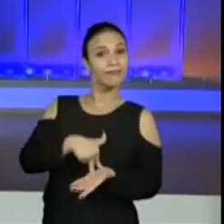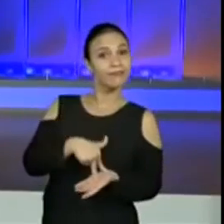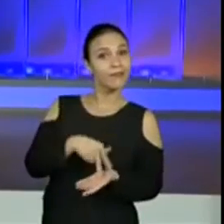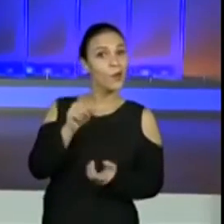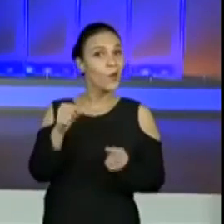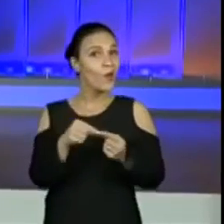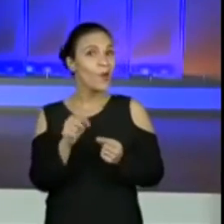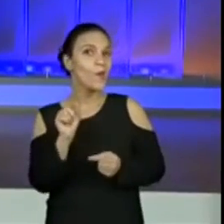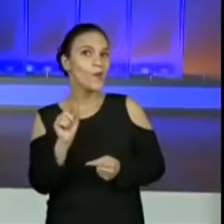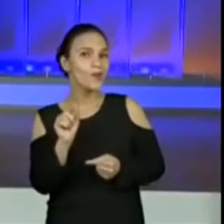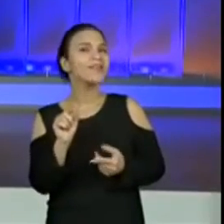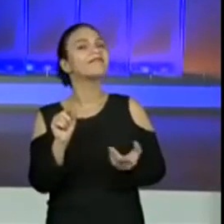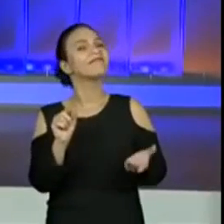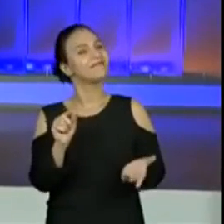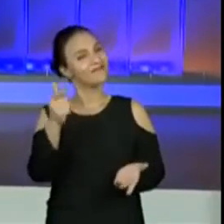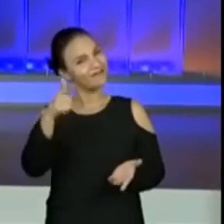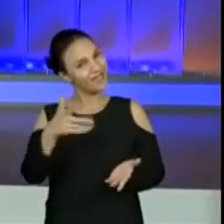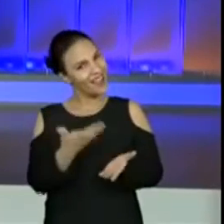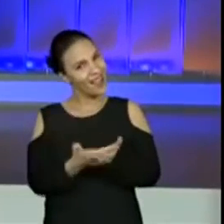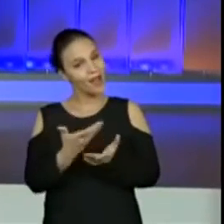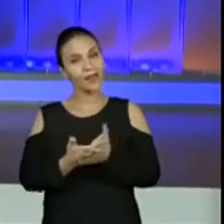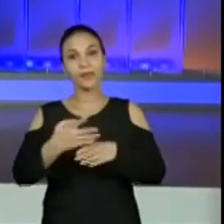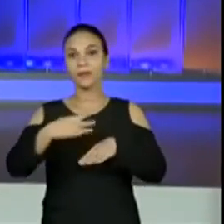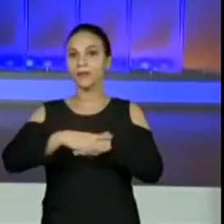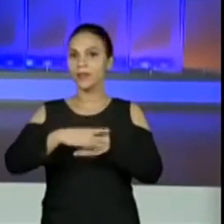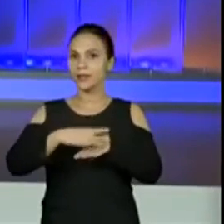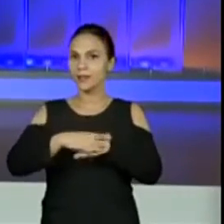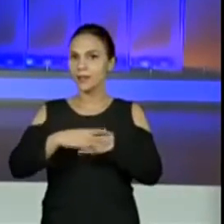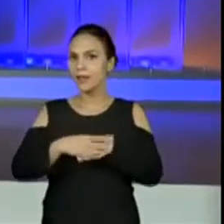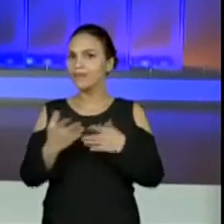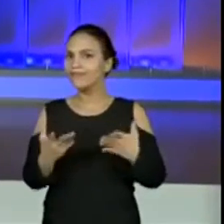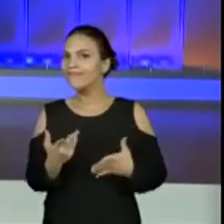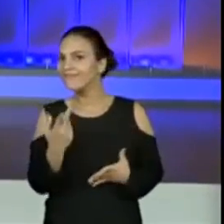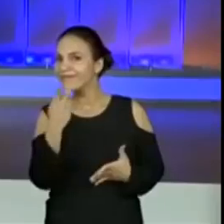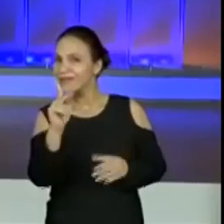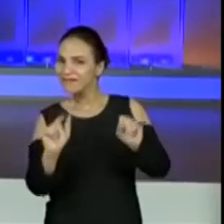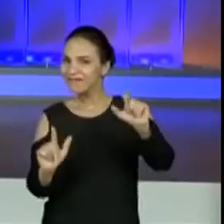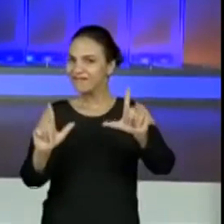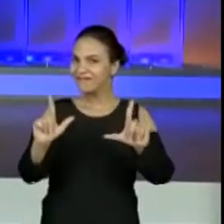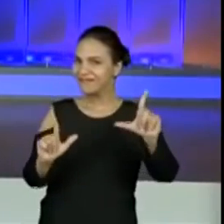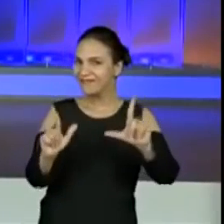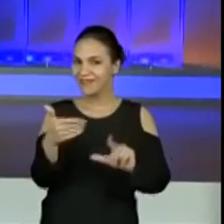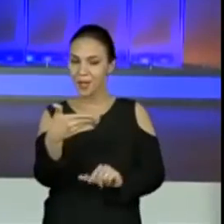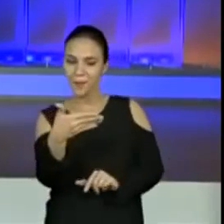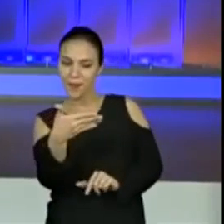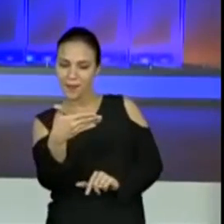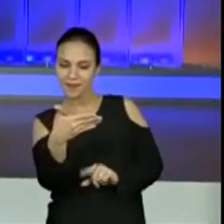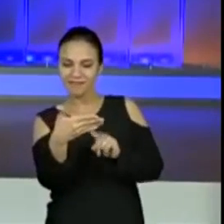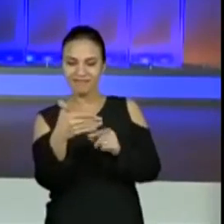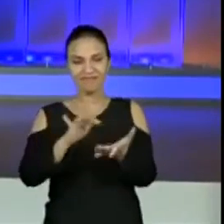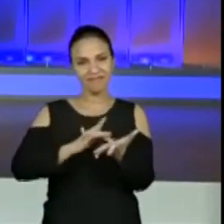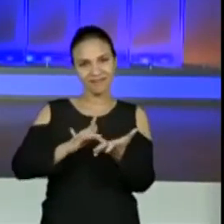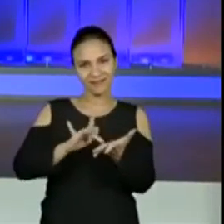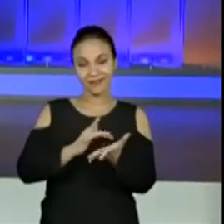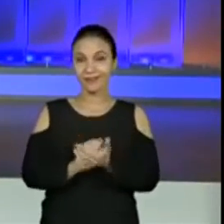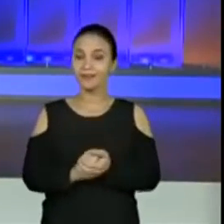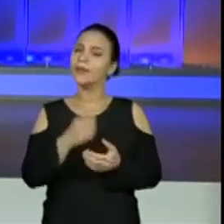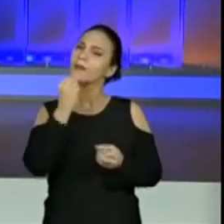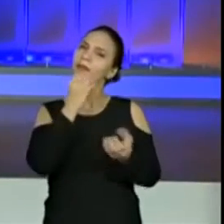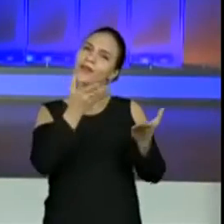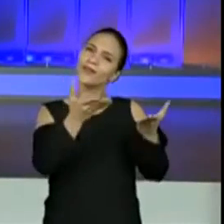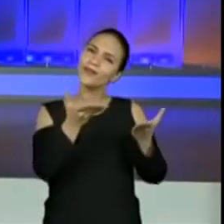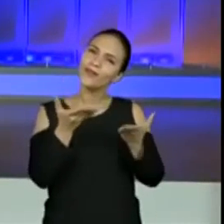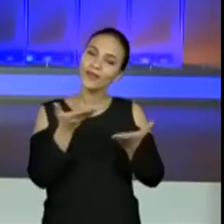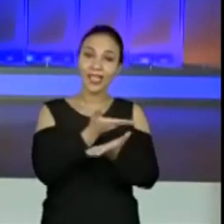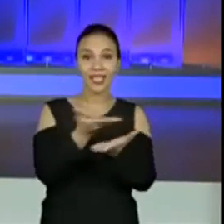área é porque é mais um dia de matemática, aonde? Na sua telinha, galera. Muito bem-vindos